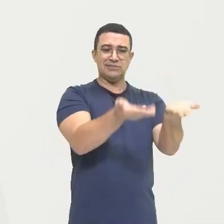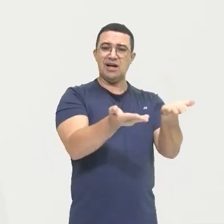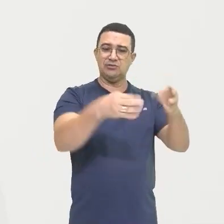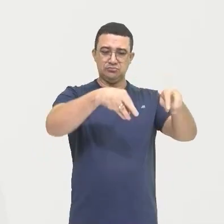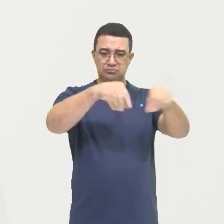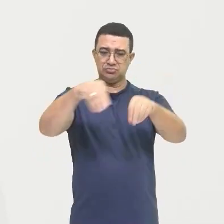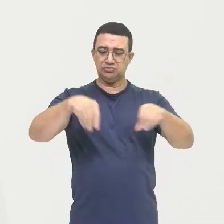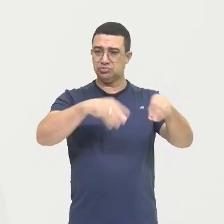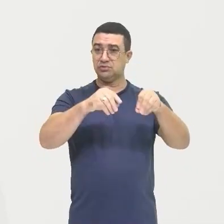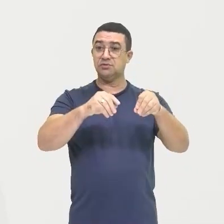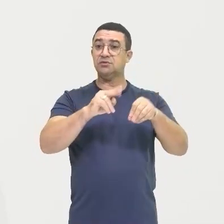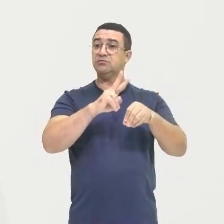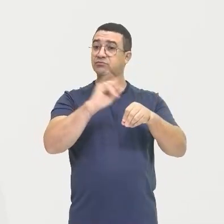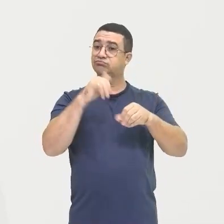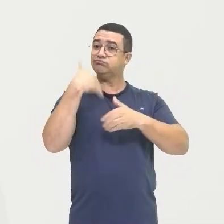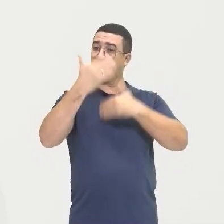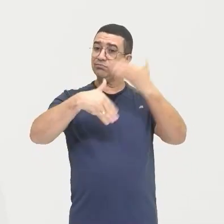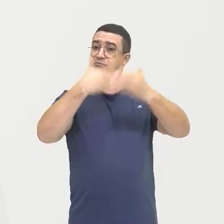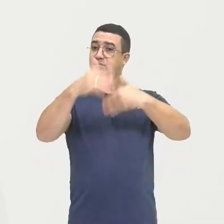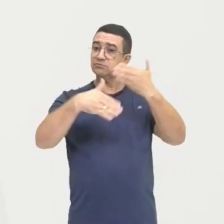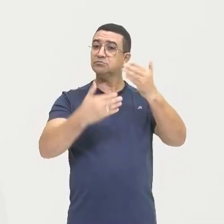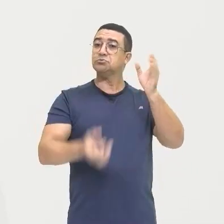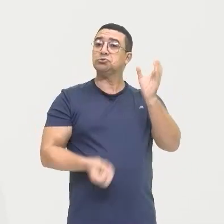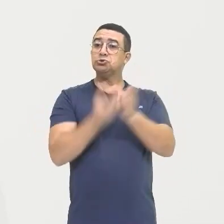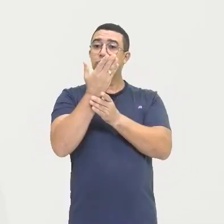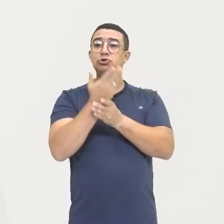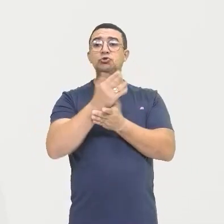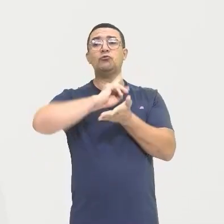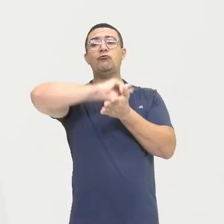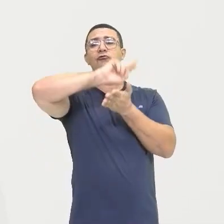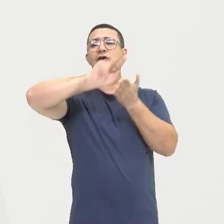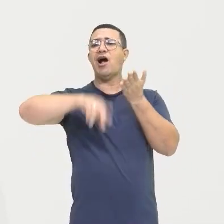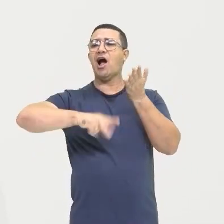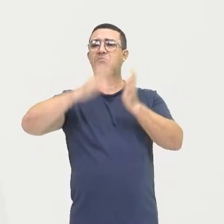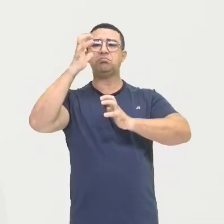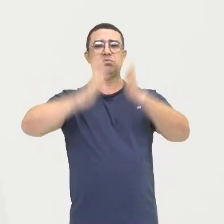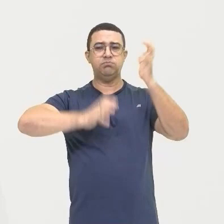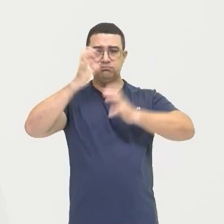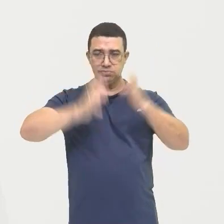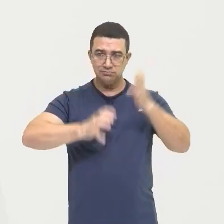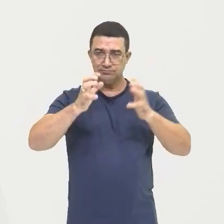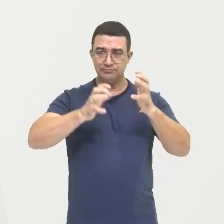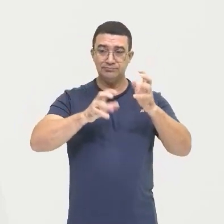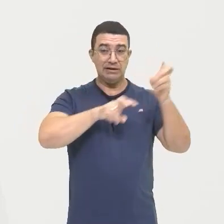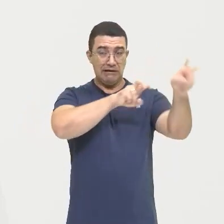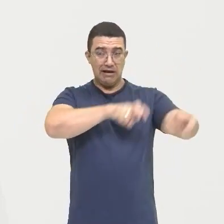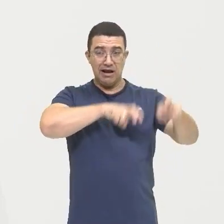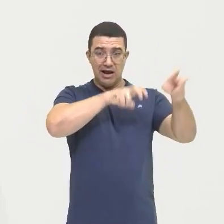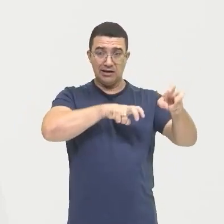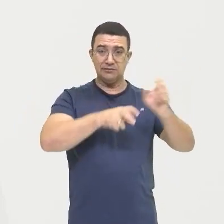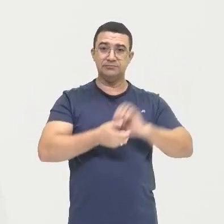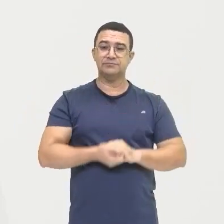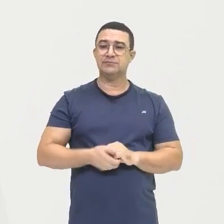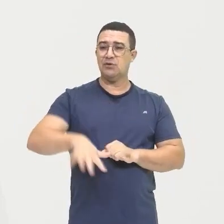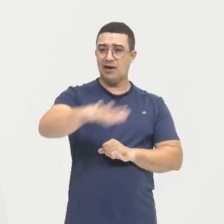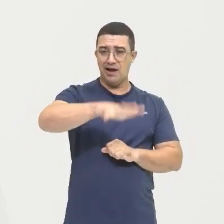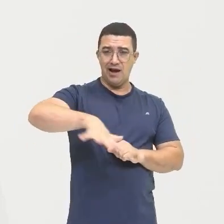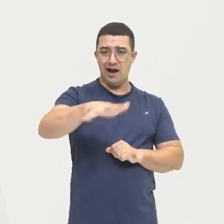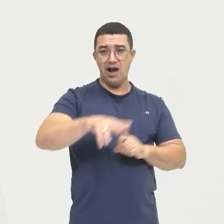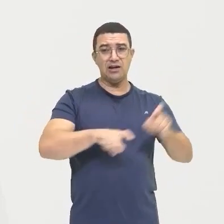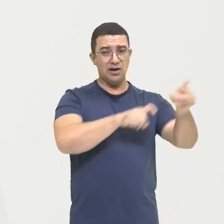desencadeando aí vários conflitos Então a gente tem conflitos aqui no meio rural